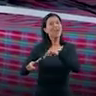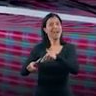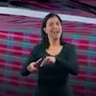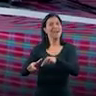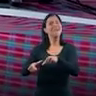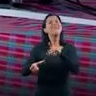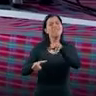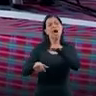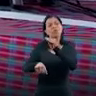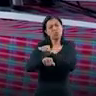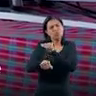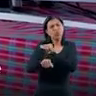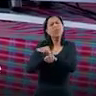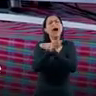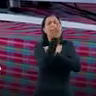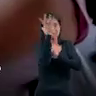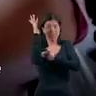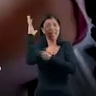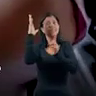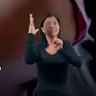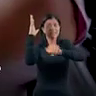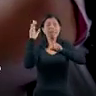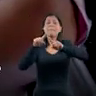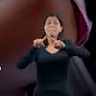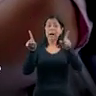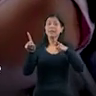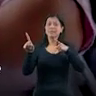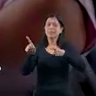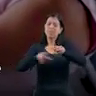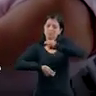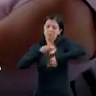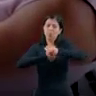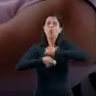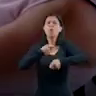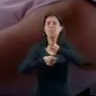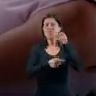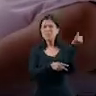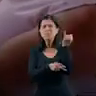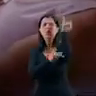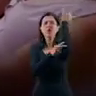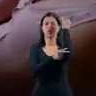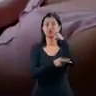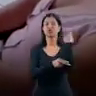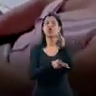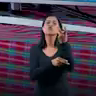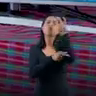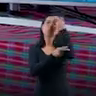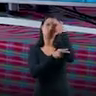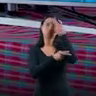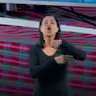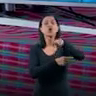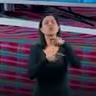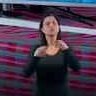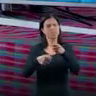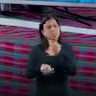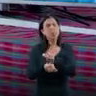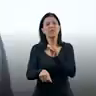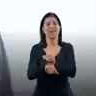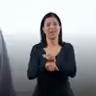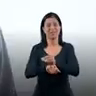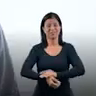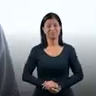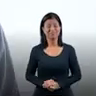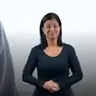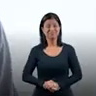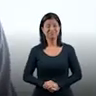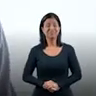a preservação do meio ambiente, mas também com uma atividade econômica importante, que faz parte da nossa cultura e que a gente precisa preservar também.